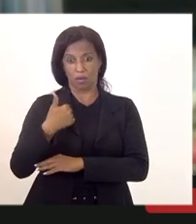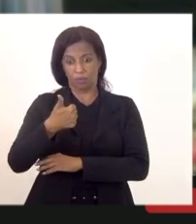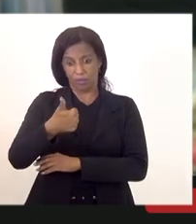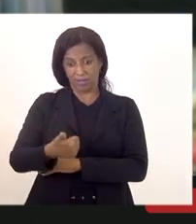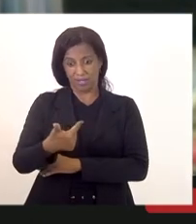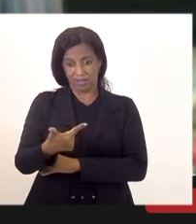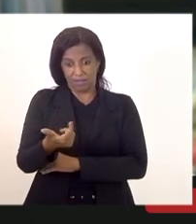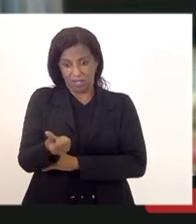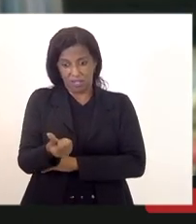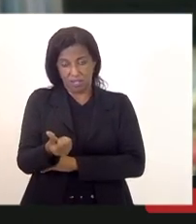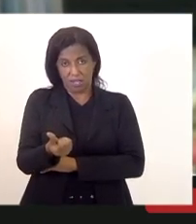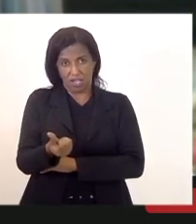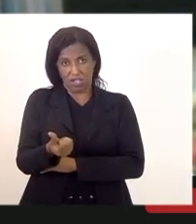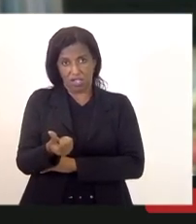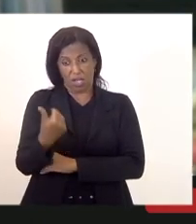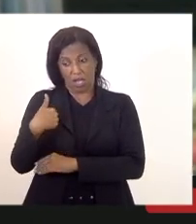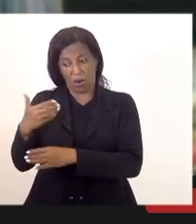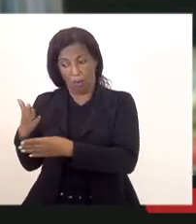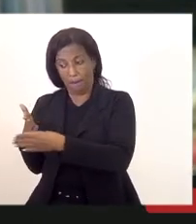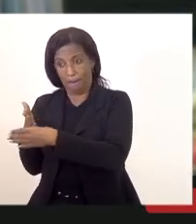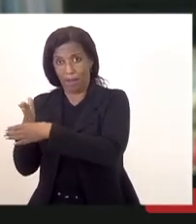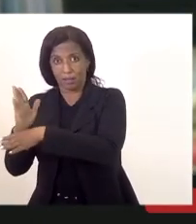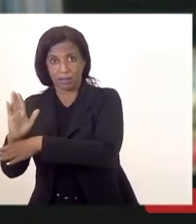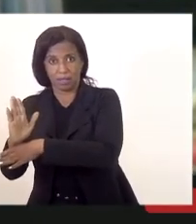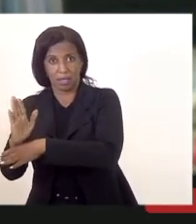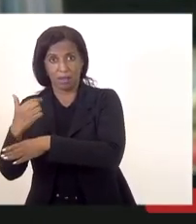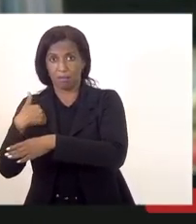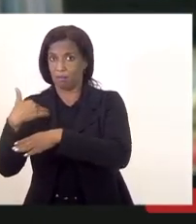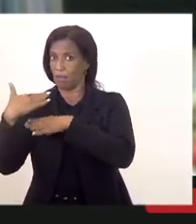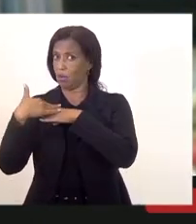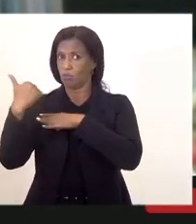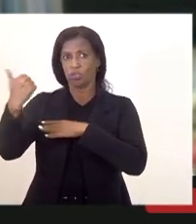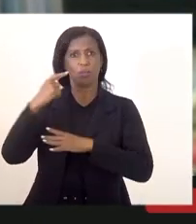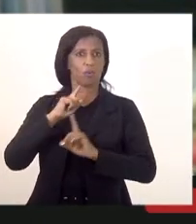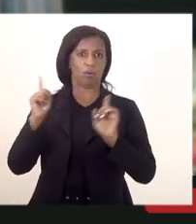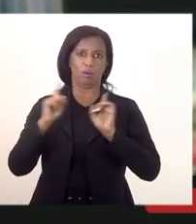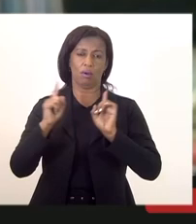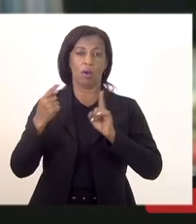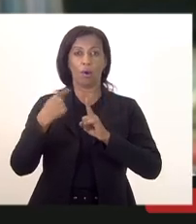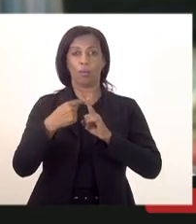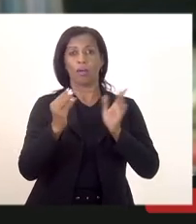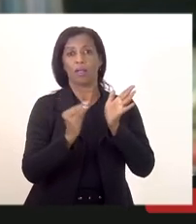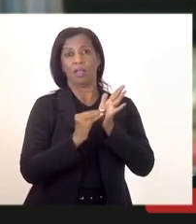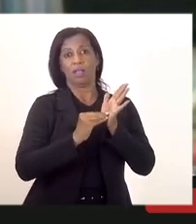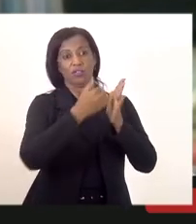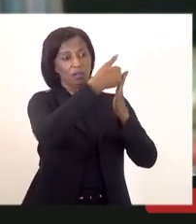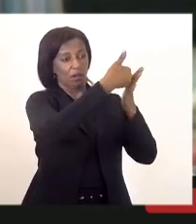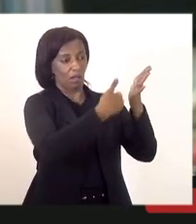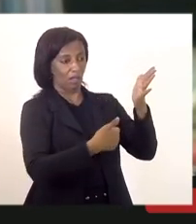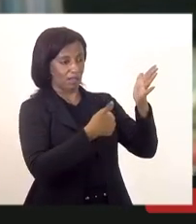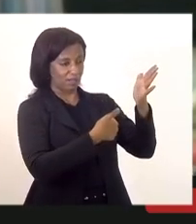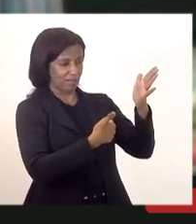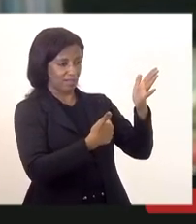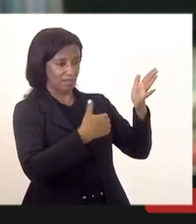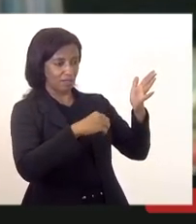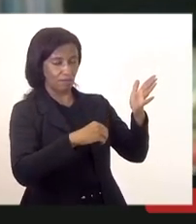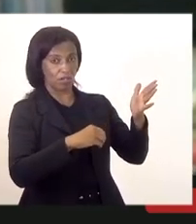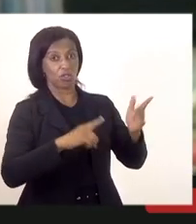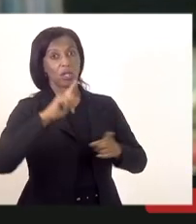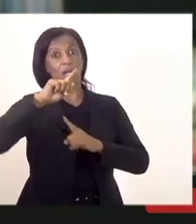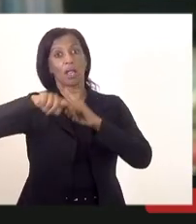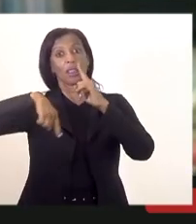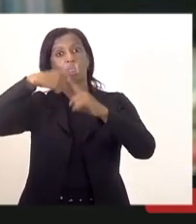não fui selecionado eu fui aprovado mas não fui selecionado eu não estava entre os 120 em 1998 eu fiz a prova